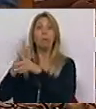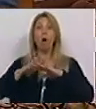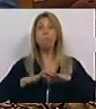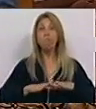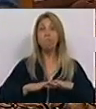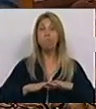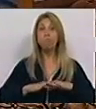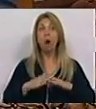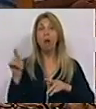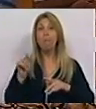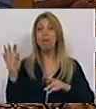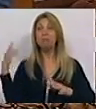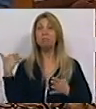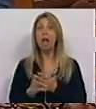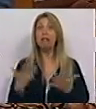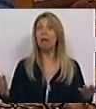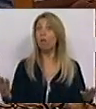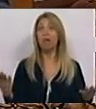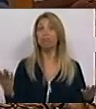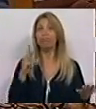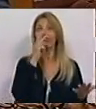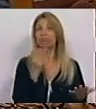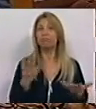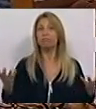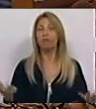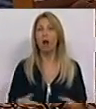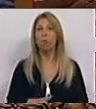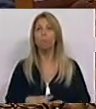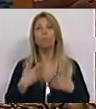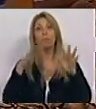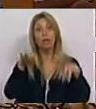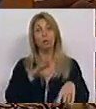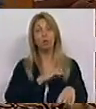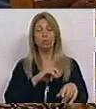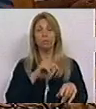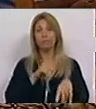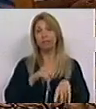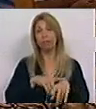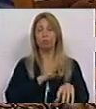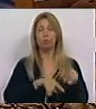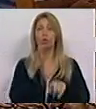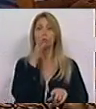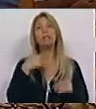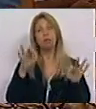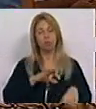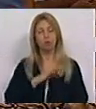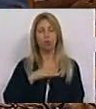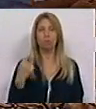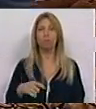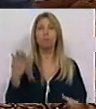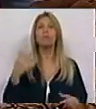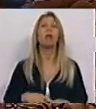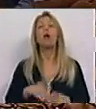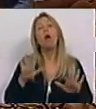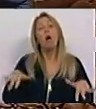meses tem sido medíocre. Bem pode o Vice-Primeiro-Ministro fazer de conta... o tempo, Sr. Deputado. Termino já, Sr. Presidente. Bem pode o Vice-Primeiro